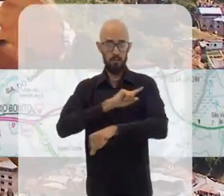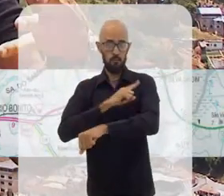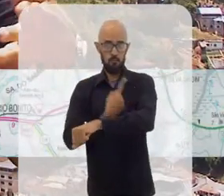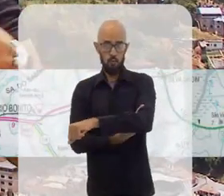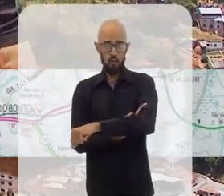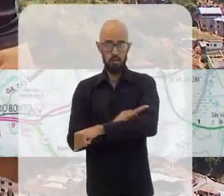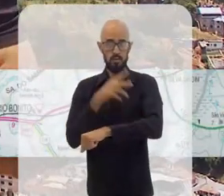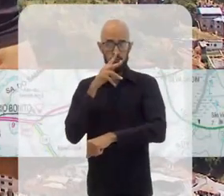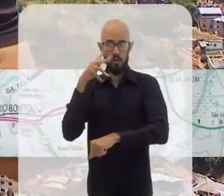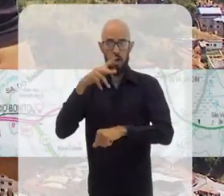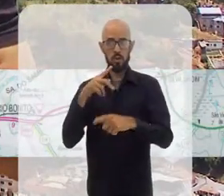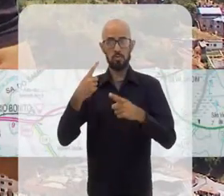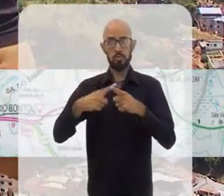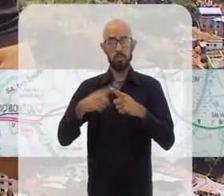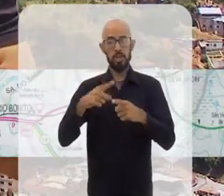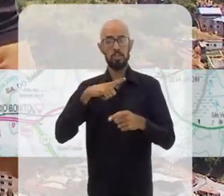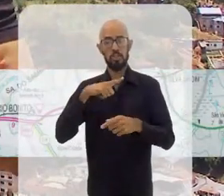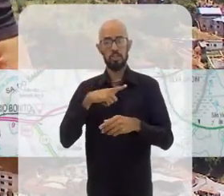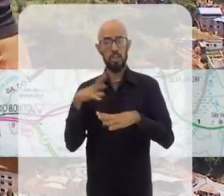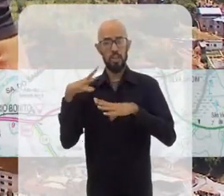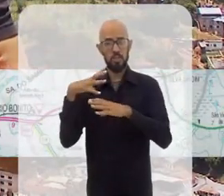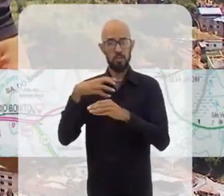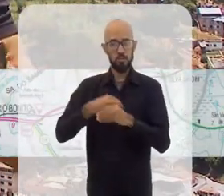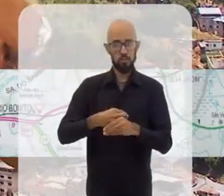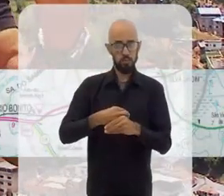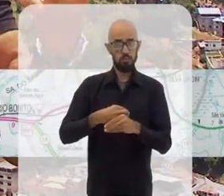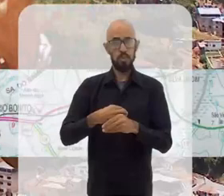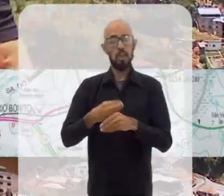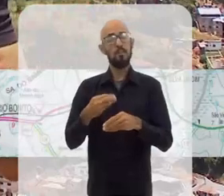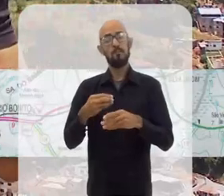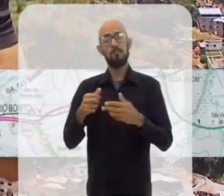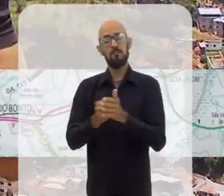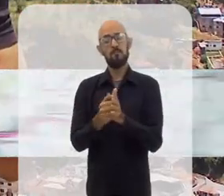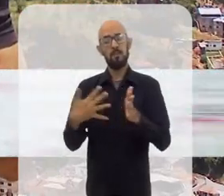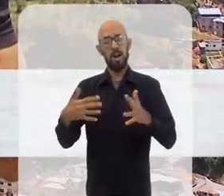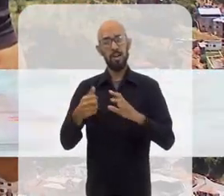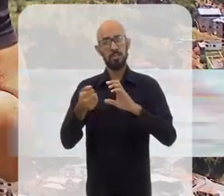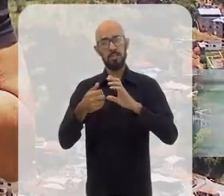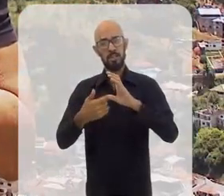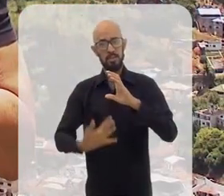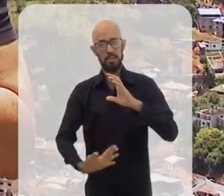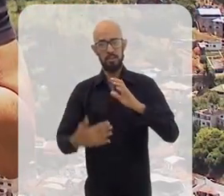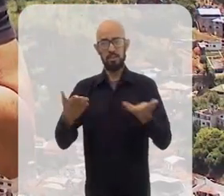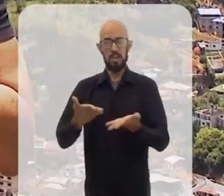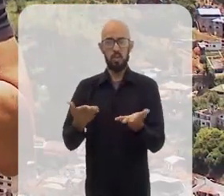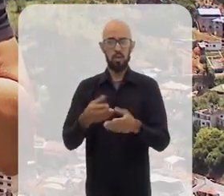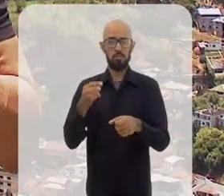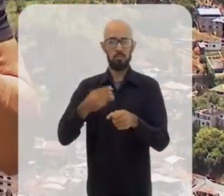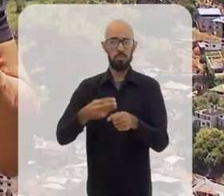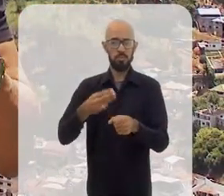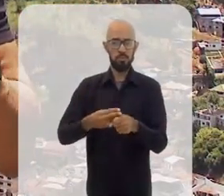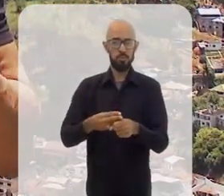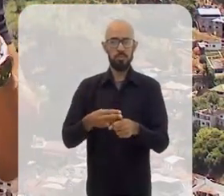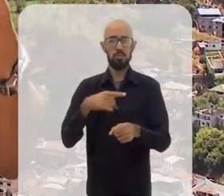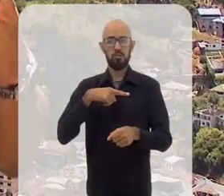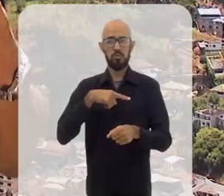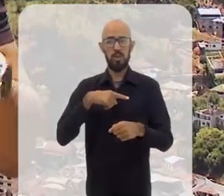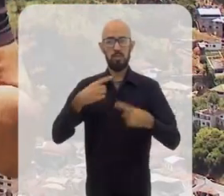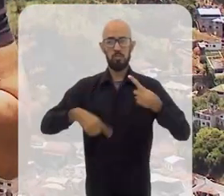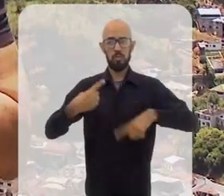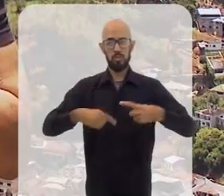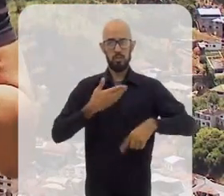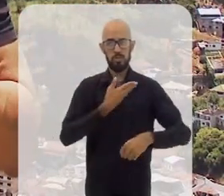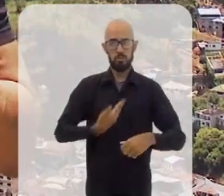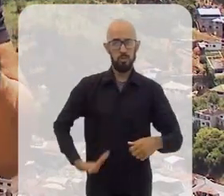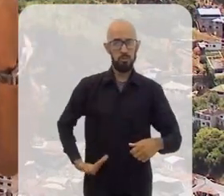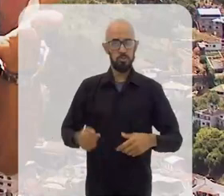elementos que ainda estavam trabalhando isoladamente e que agora o município está trabalhando uma série de políticas